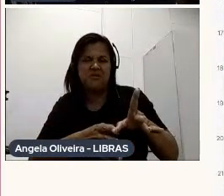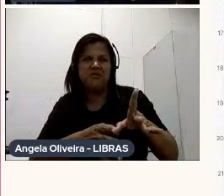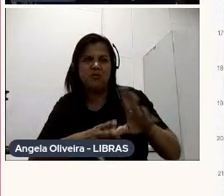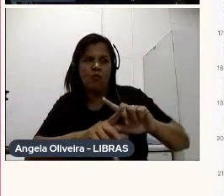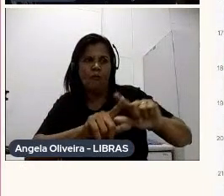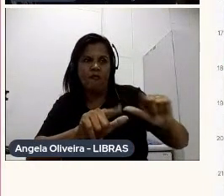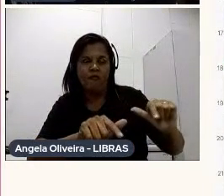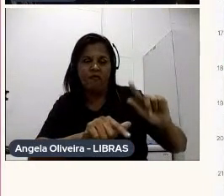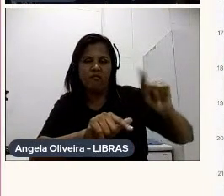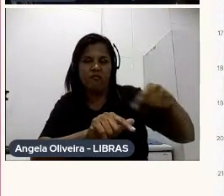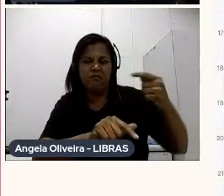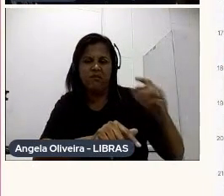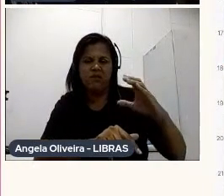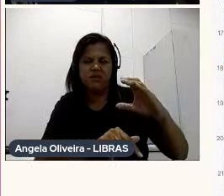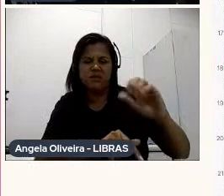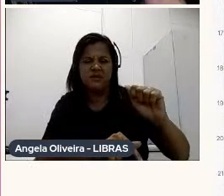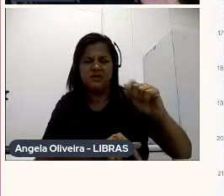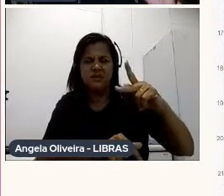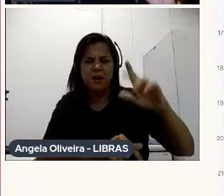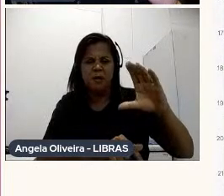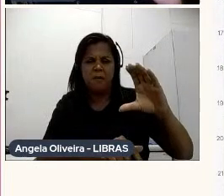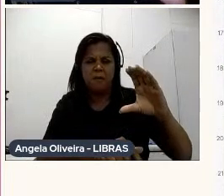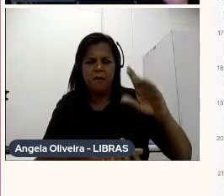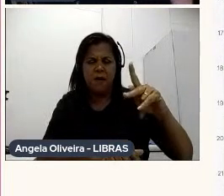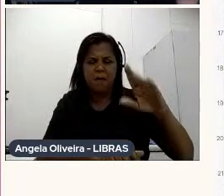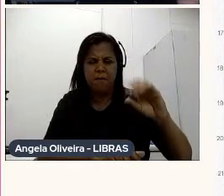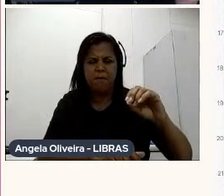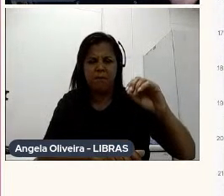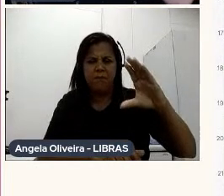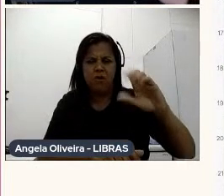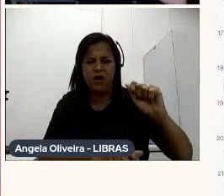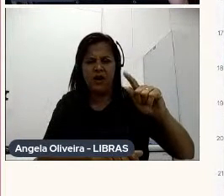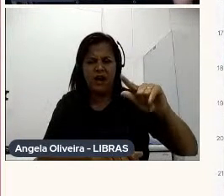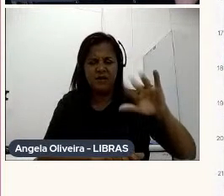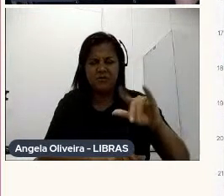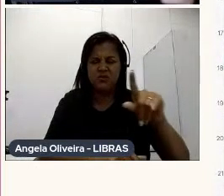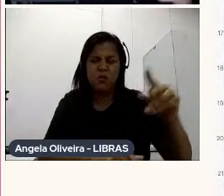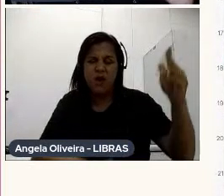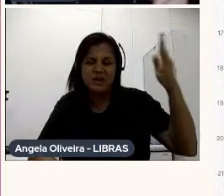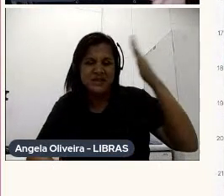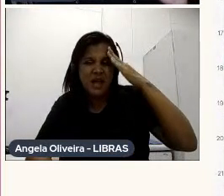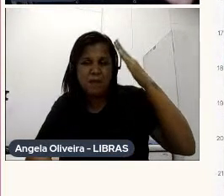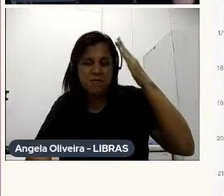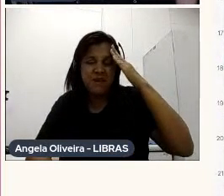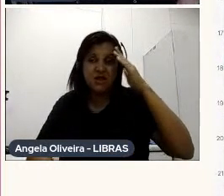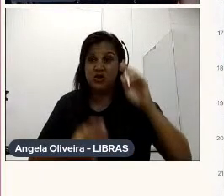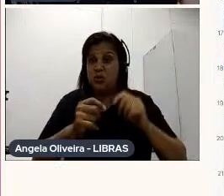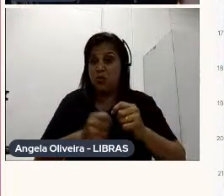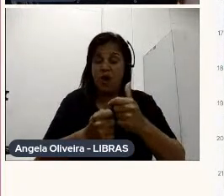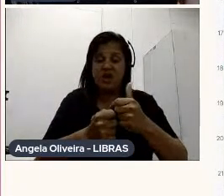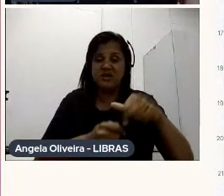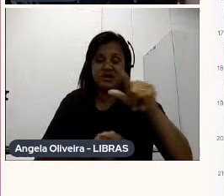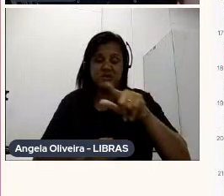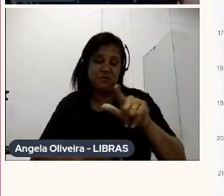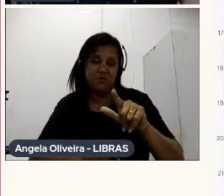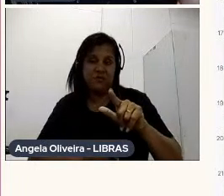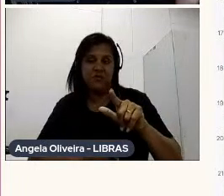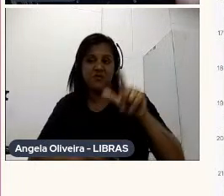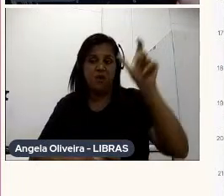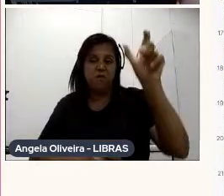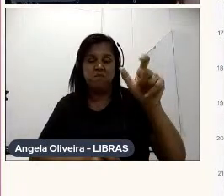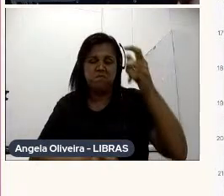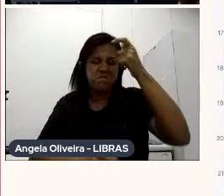-apocalíptico Quase como Na mente E quase não No filme Ele está na mente Do seu autor